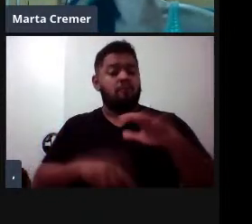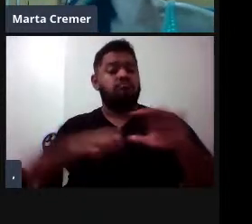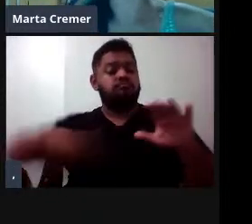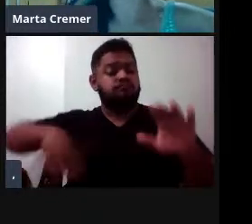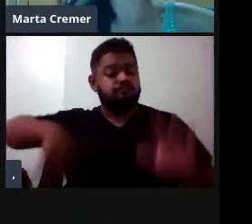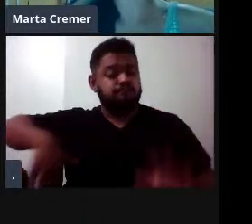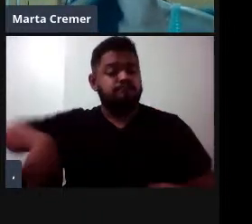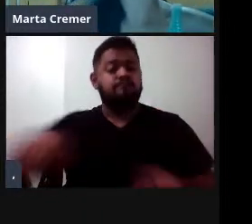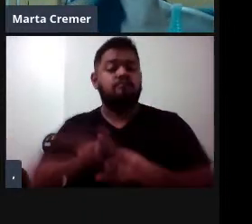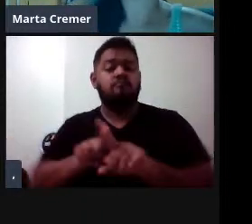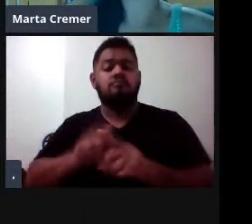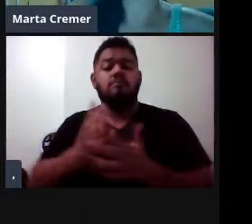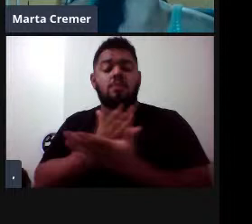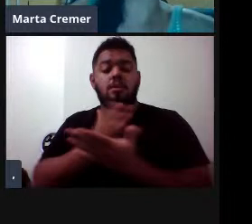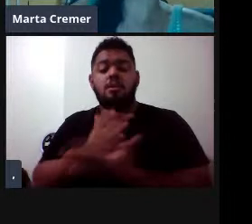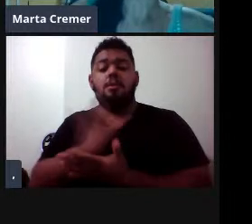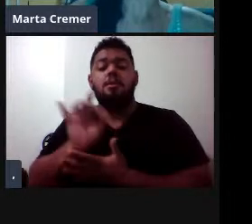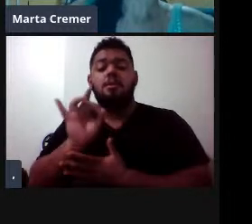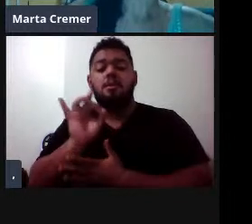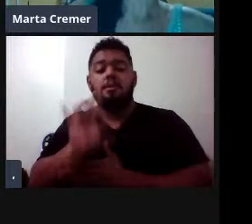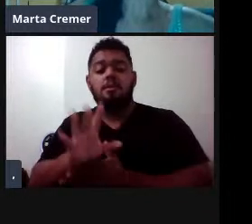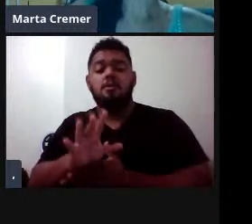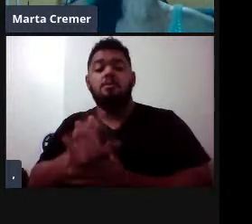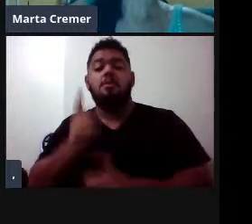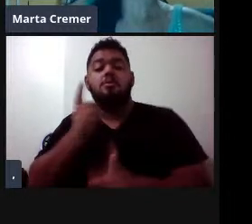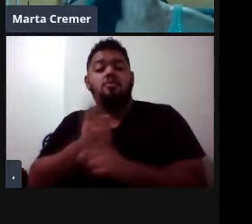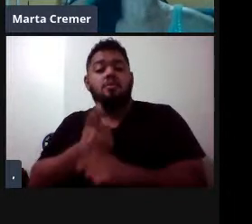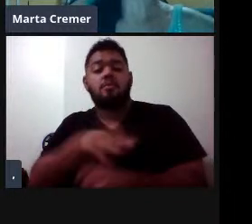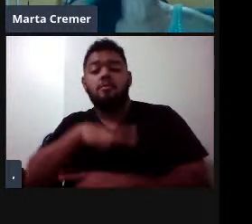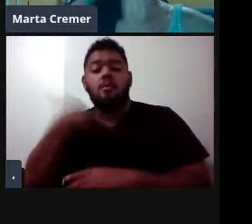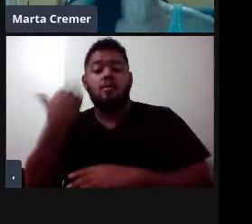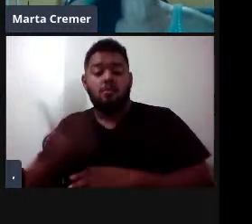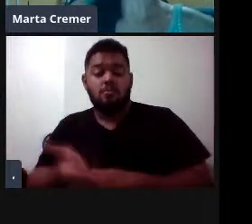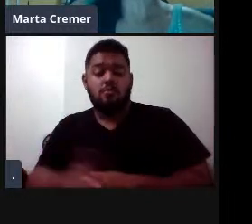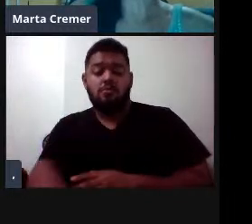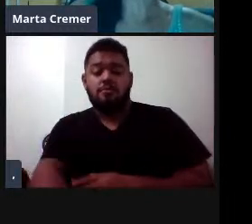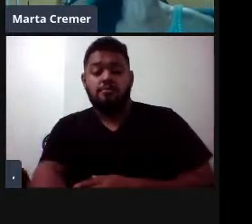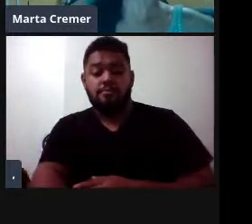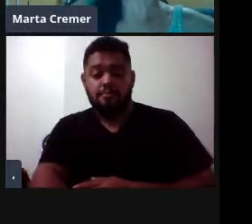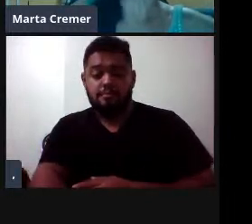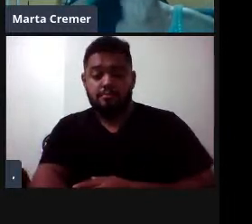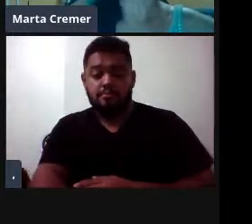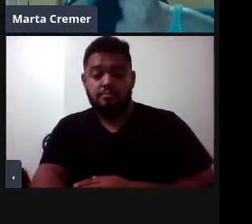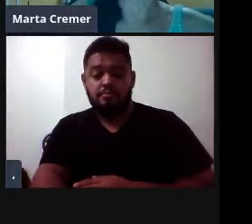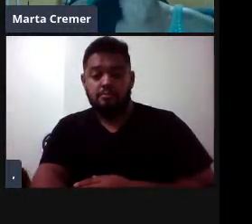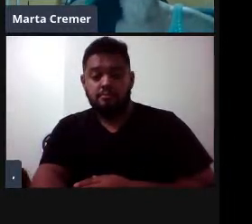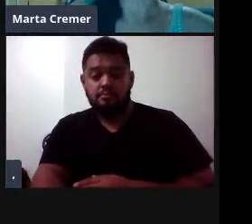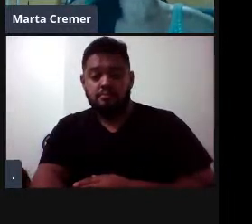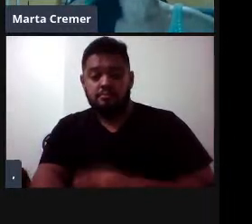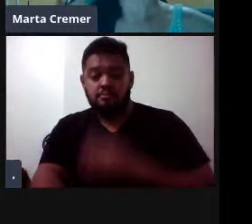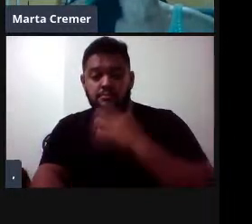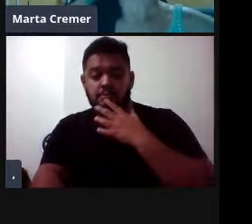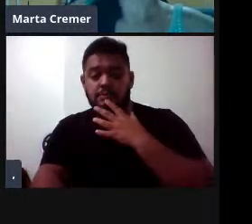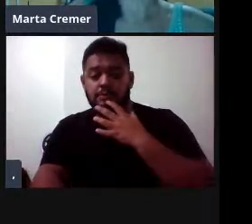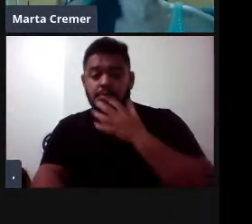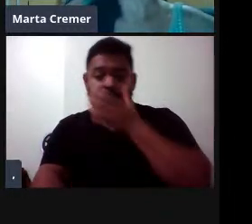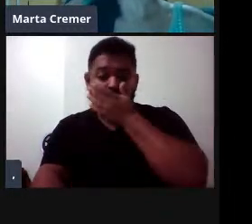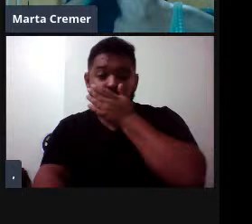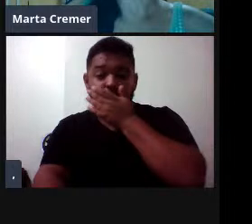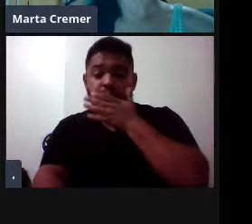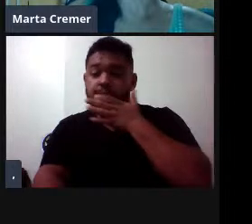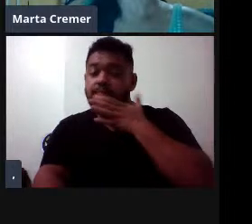apenas por animais encalhados mortos e tem uma distribuição com uma tendência bem antitropical. Eles têm essa